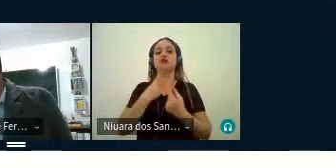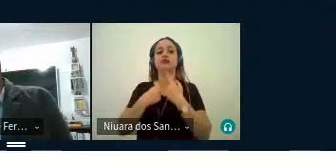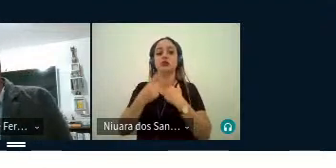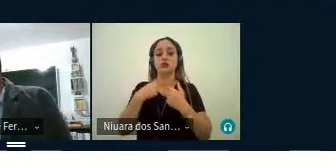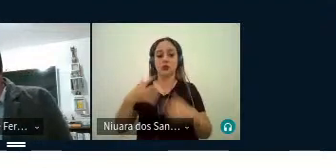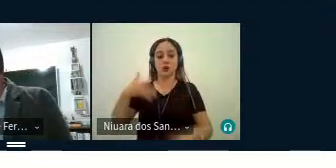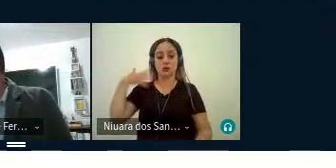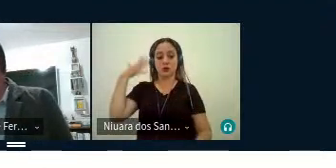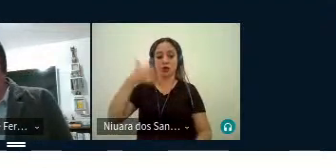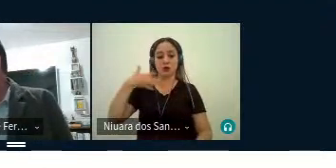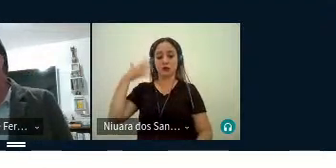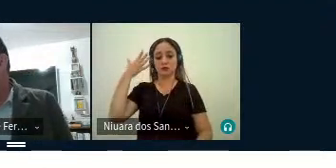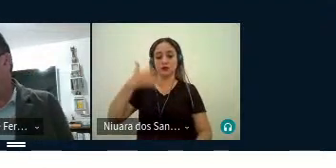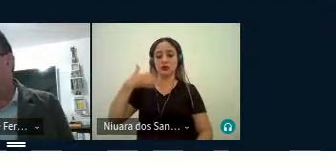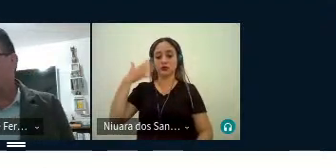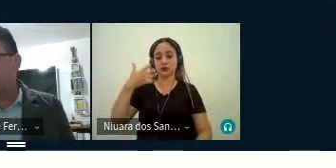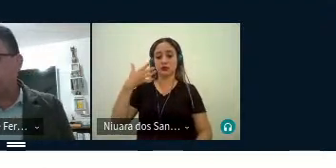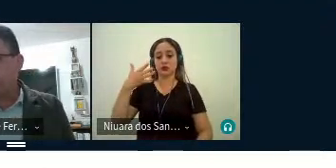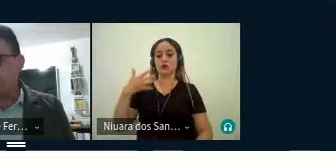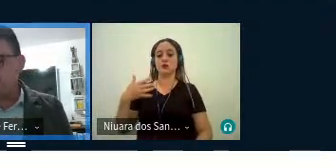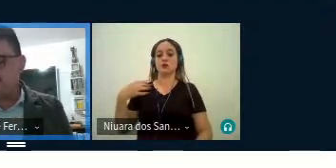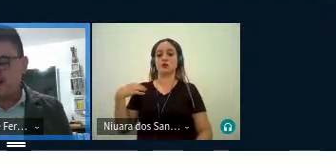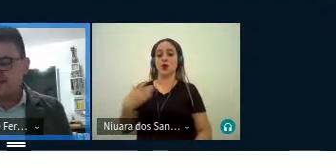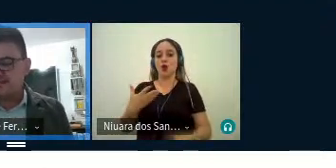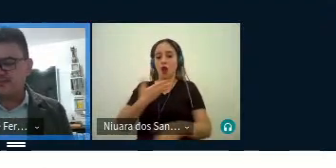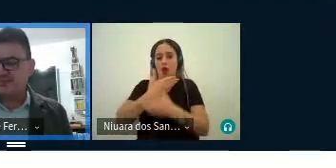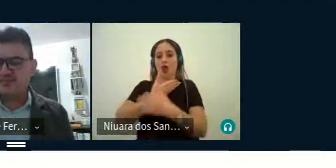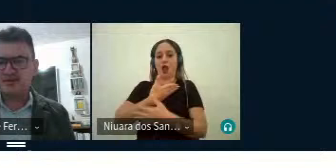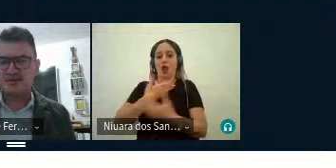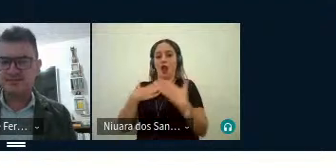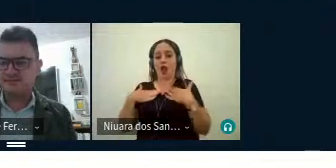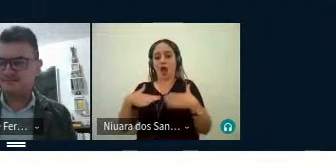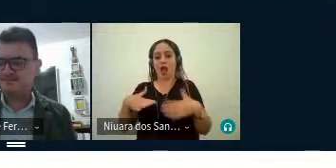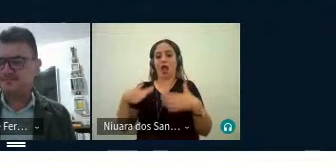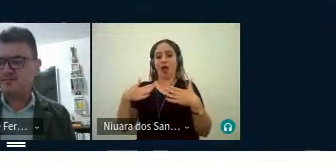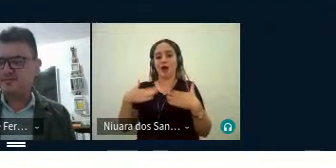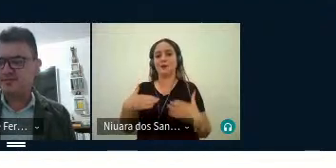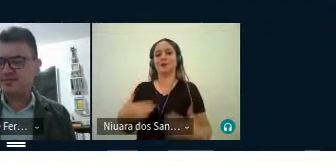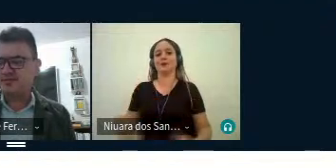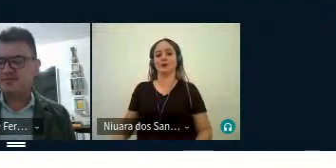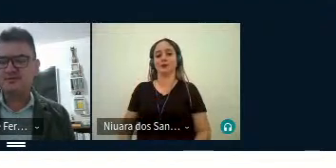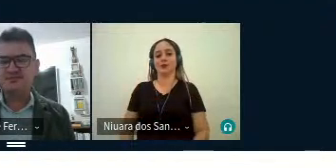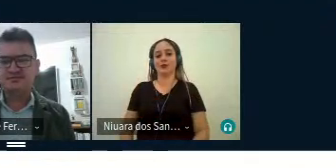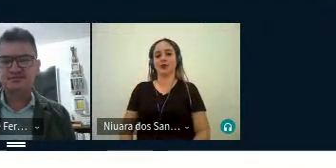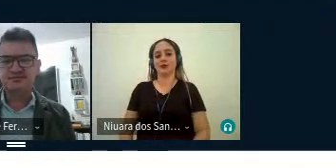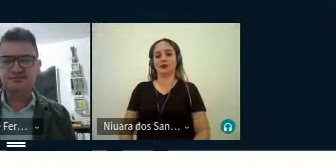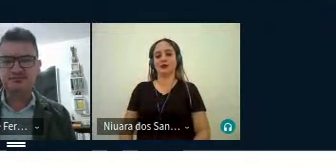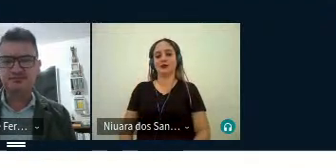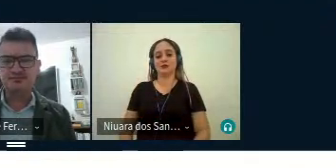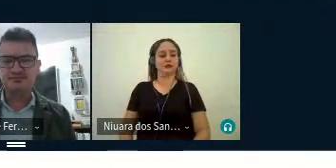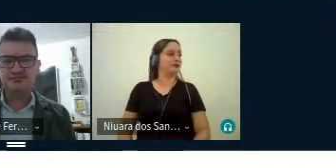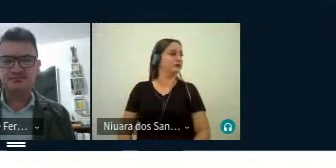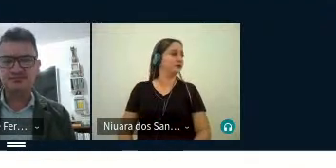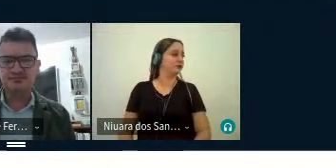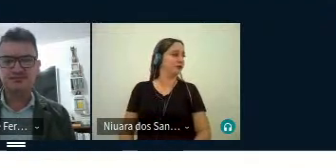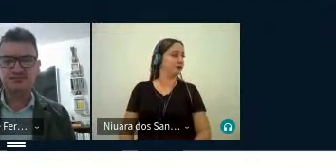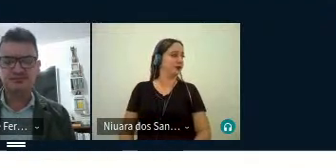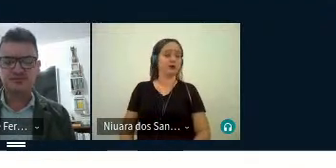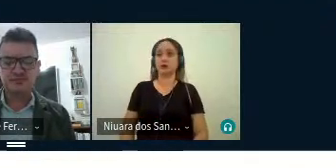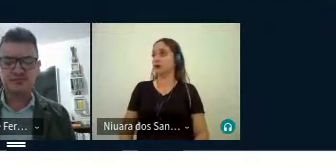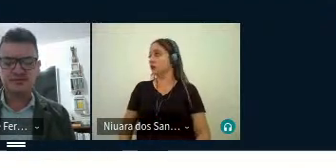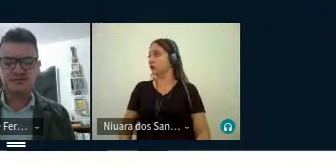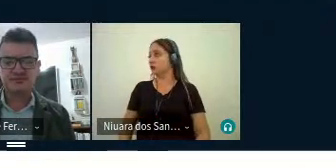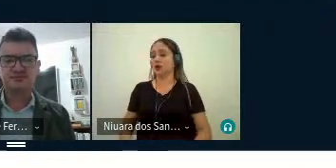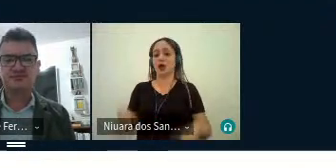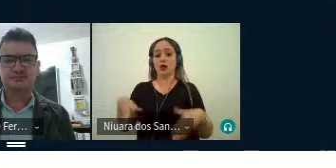evento transcorra com bastante tranquilidade, com bastante desenvolvimento. Então, desejamos a todos e a todas